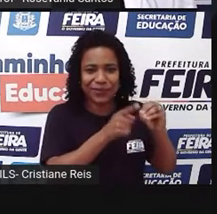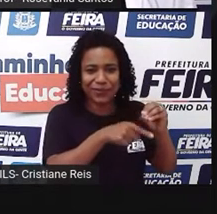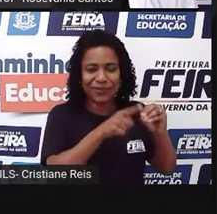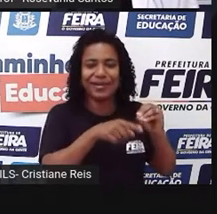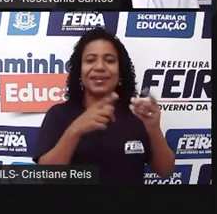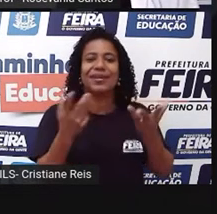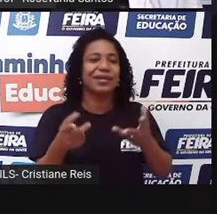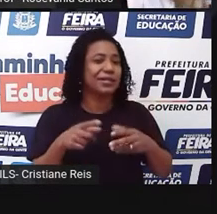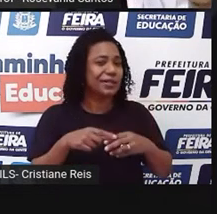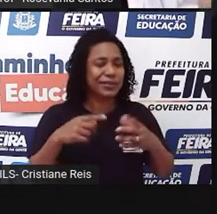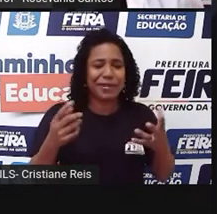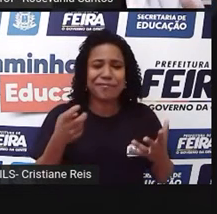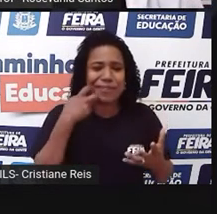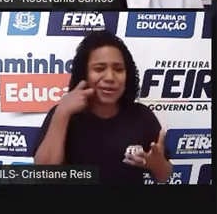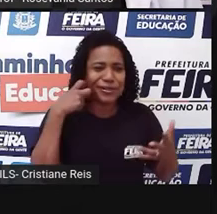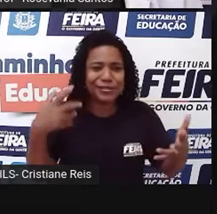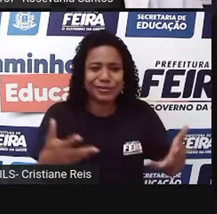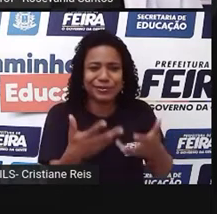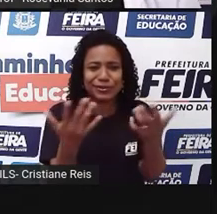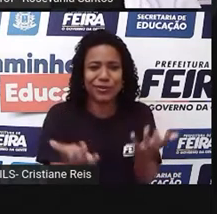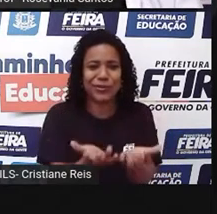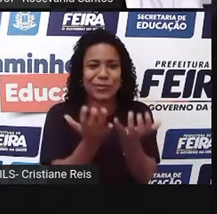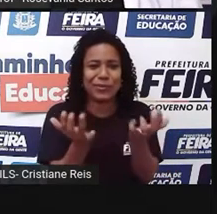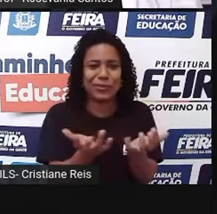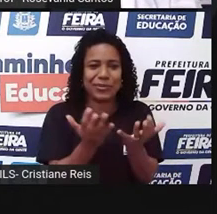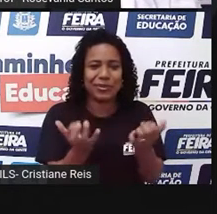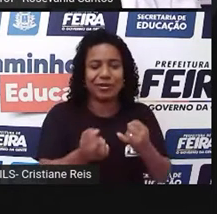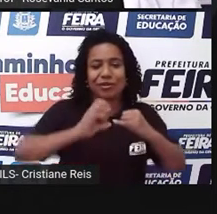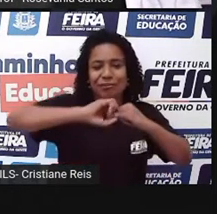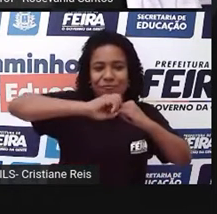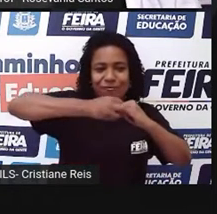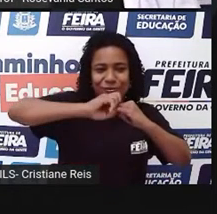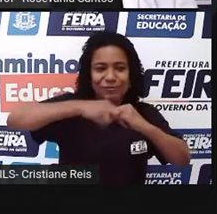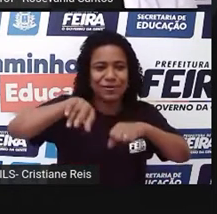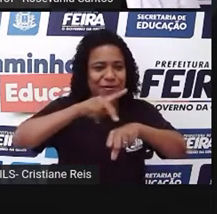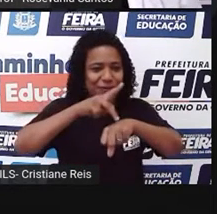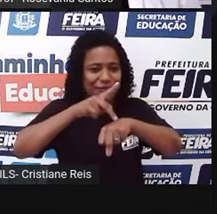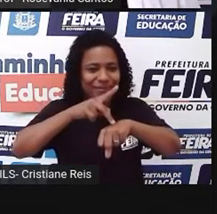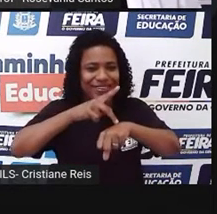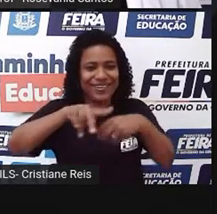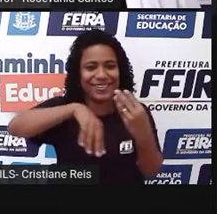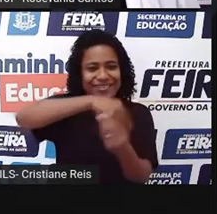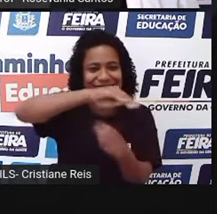tem as buquecas, a feijoada, você pode experimentar também, né.